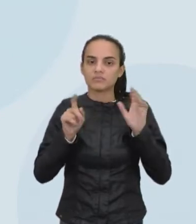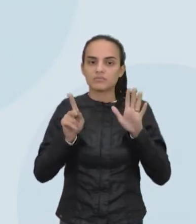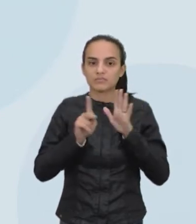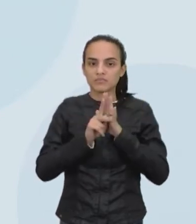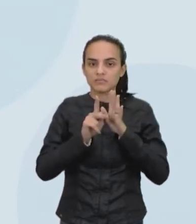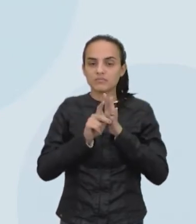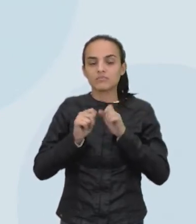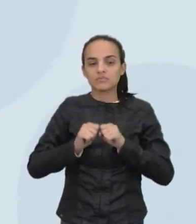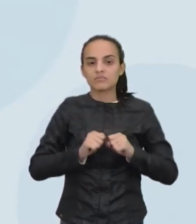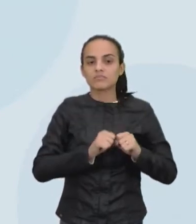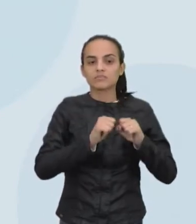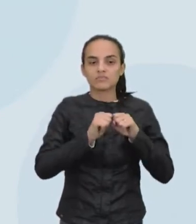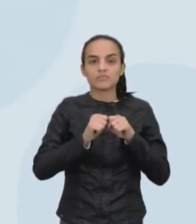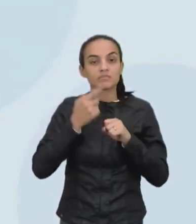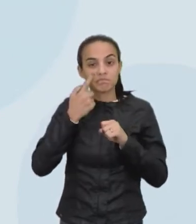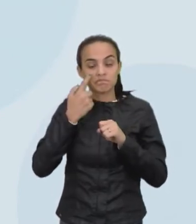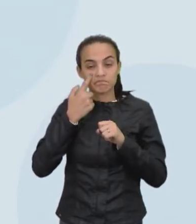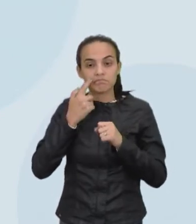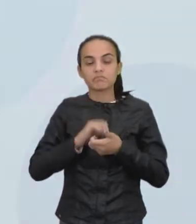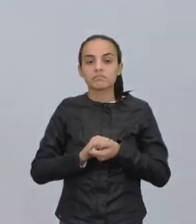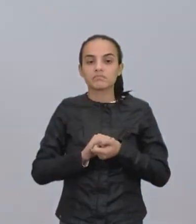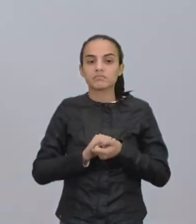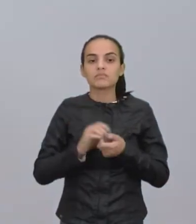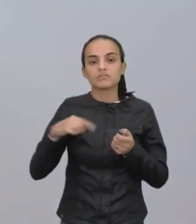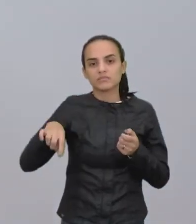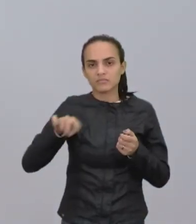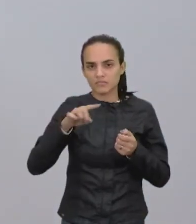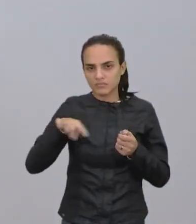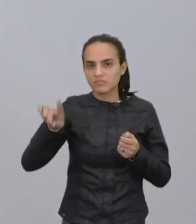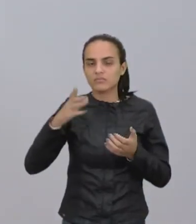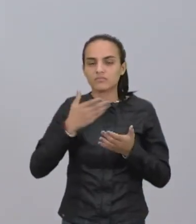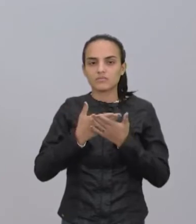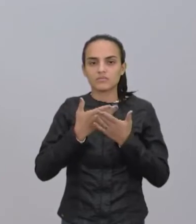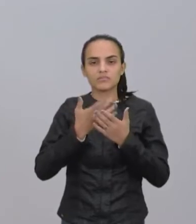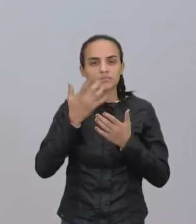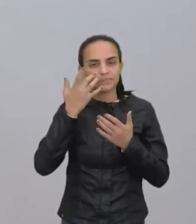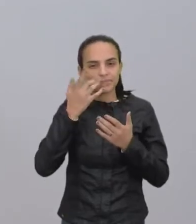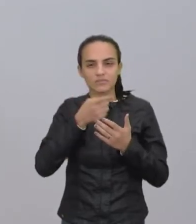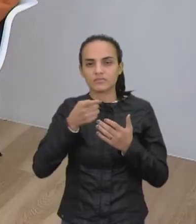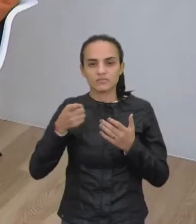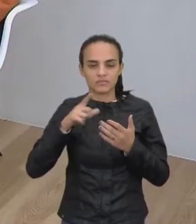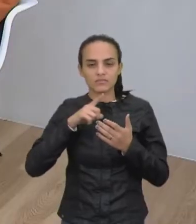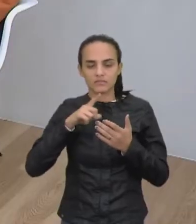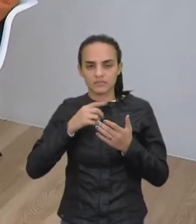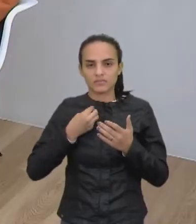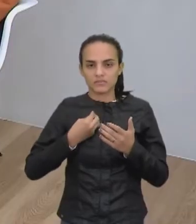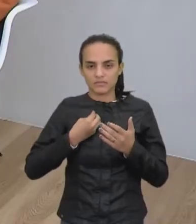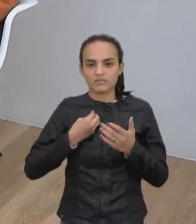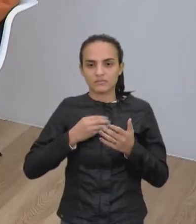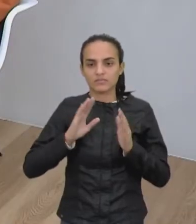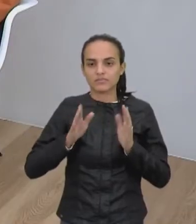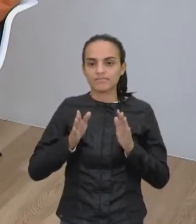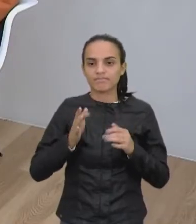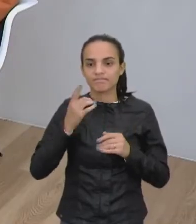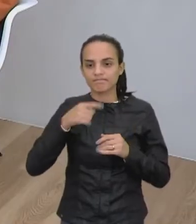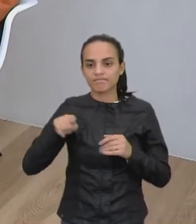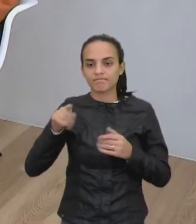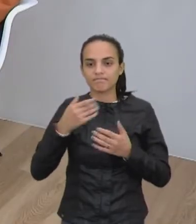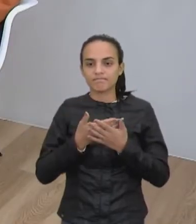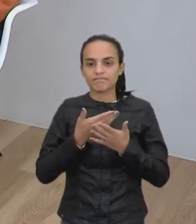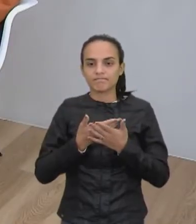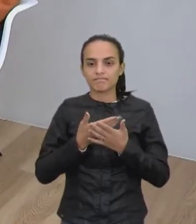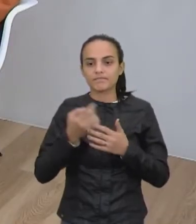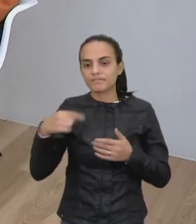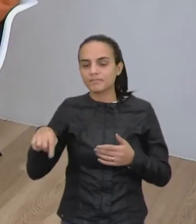feitos. Então, olha só, né, na nossa última aula, né, eu acho que você estava presente, né, Evê? Na nossa última aula.